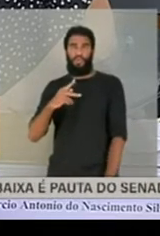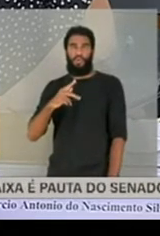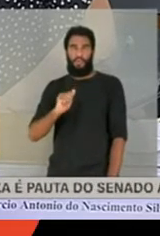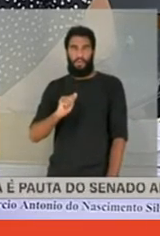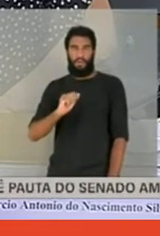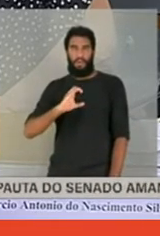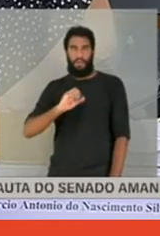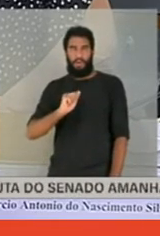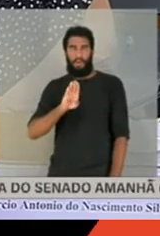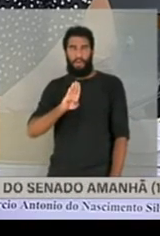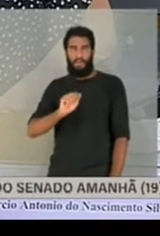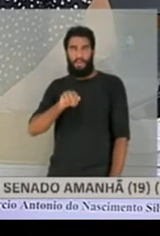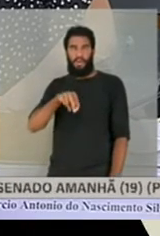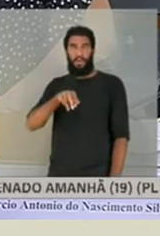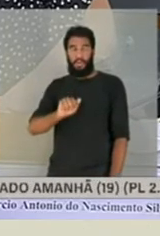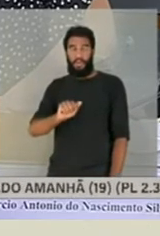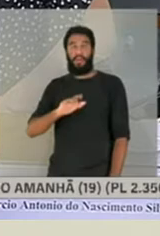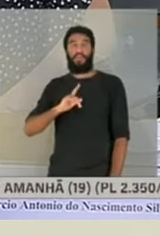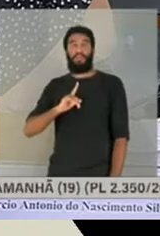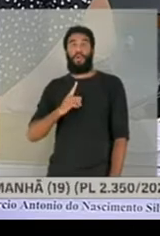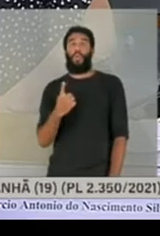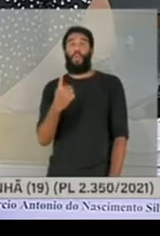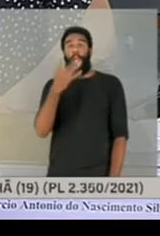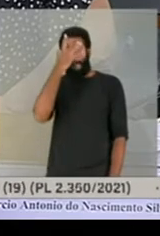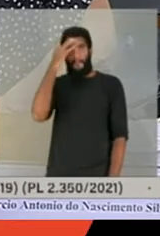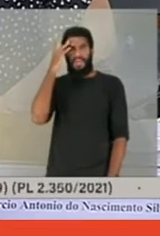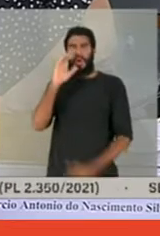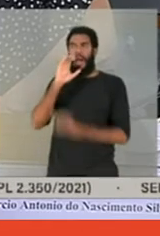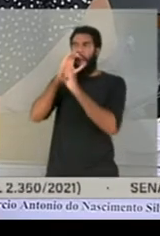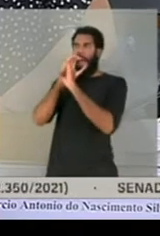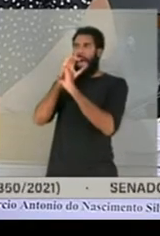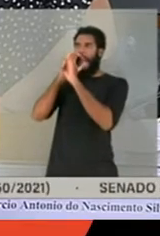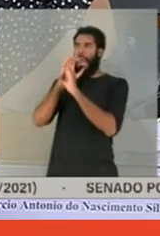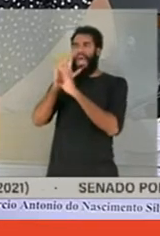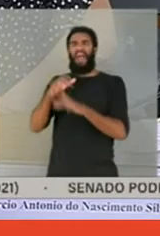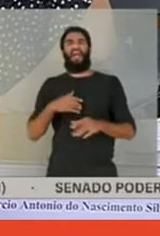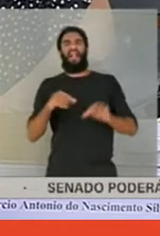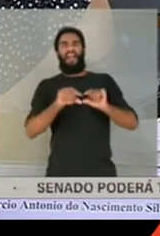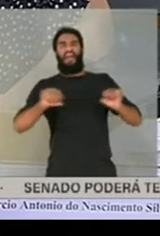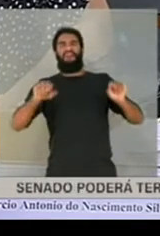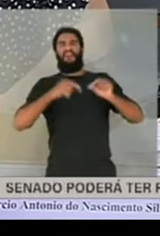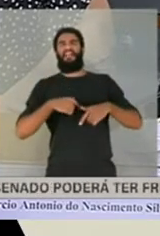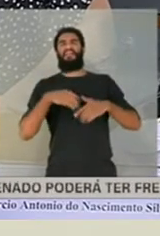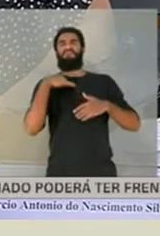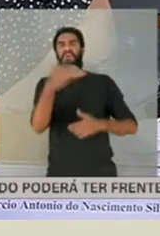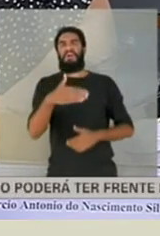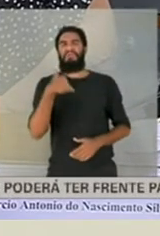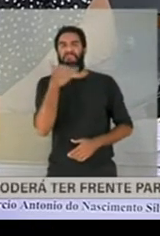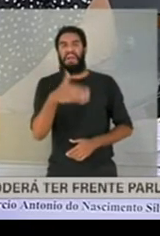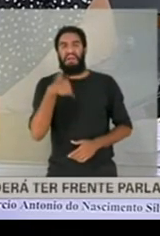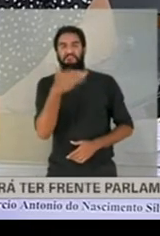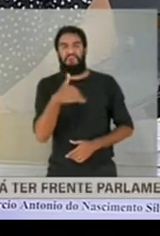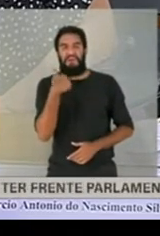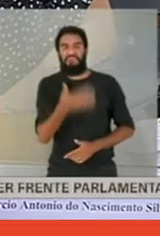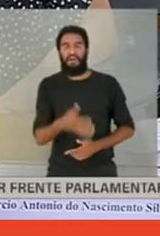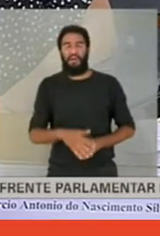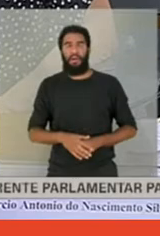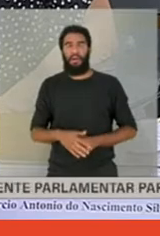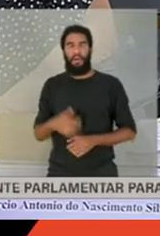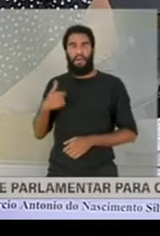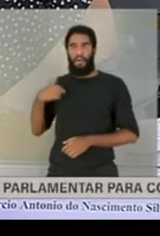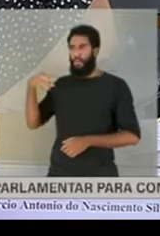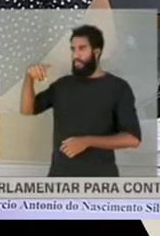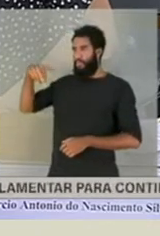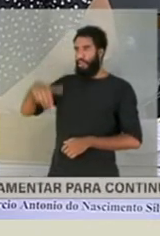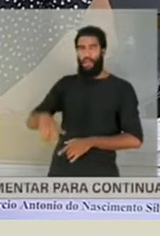e uma pessoa estava com um megafone gritando, e daí, daí, daí, alto. Eu desci, porque eu me senti muito